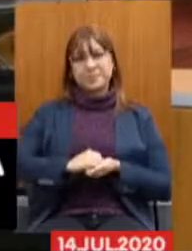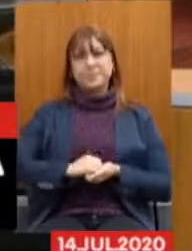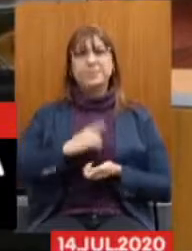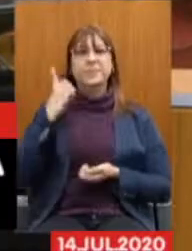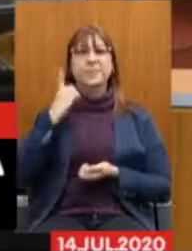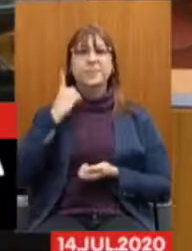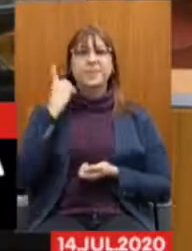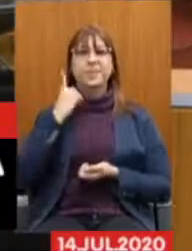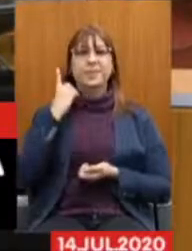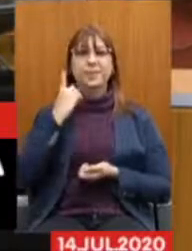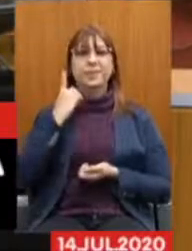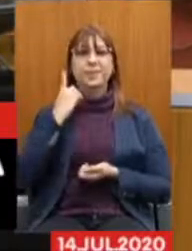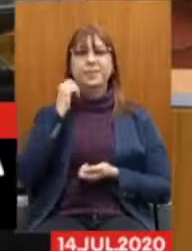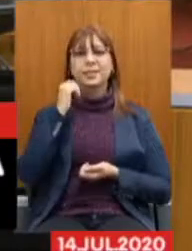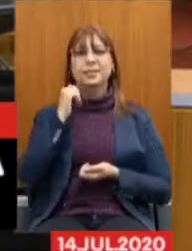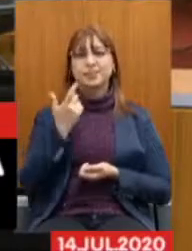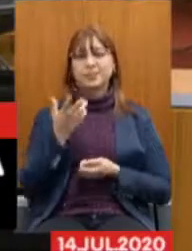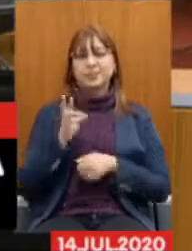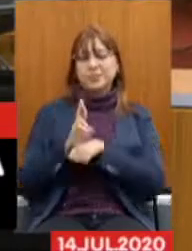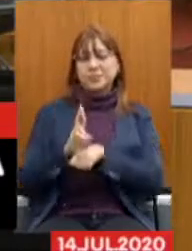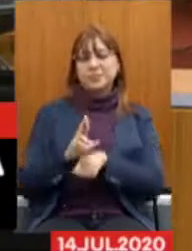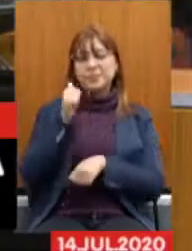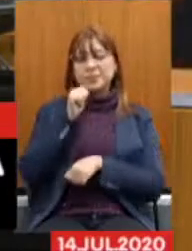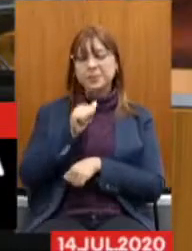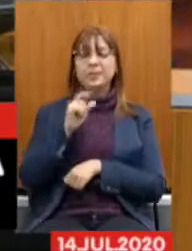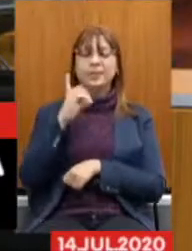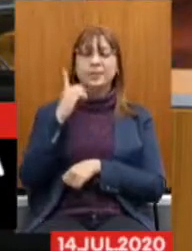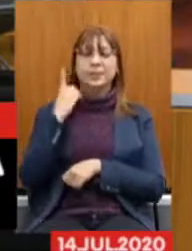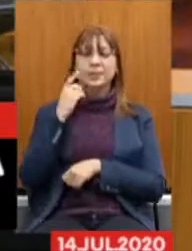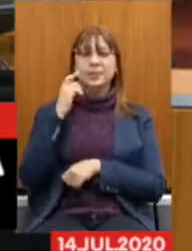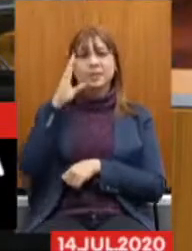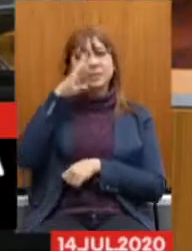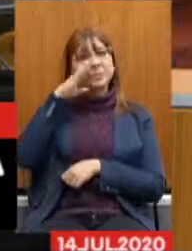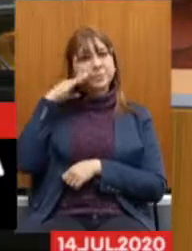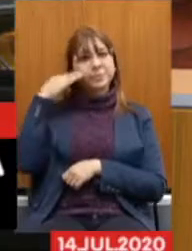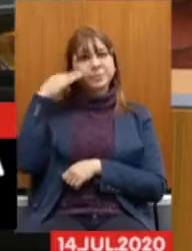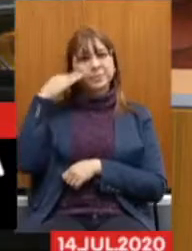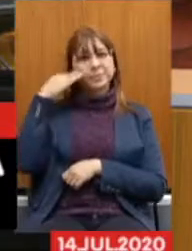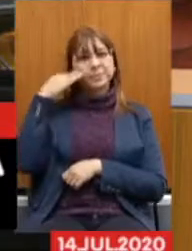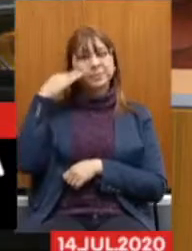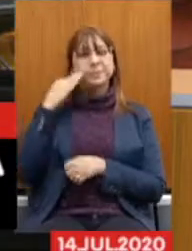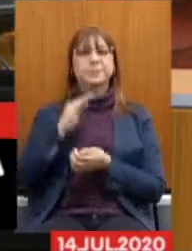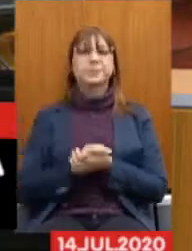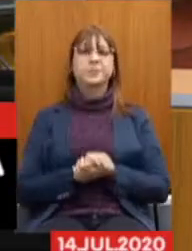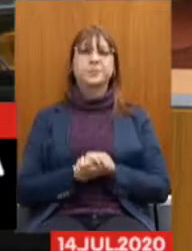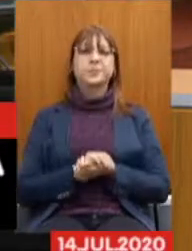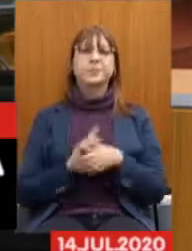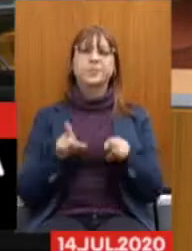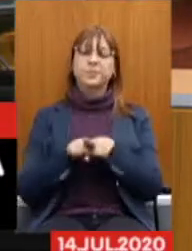Da deputada Beatriz Serqueira Cumprimento